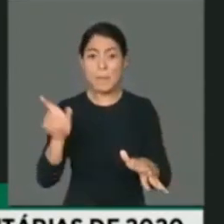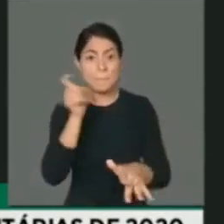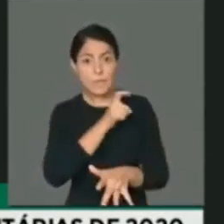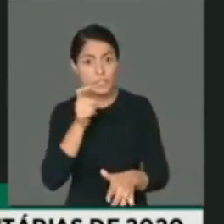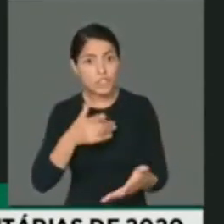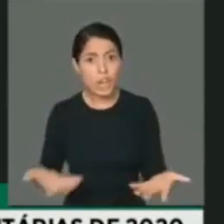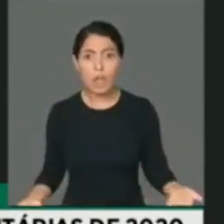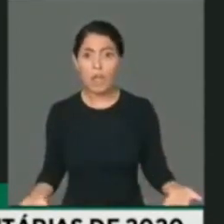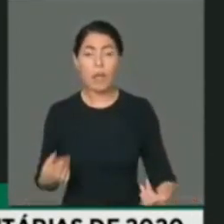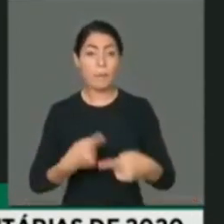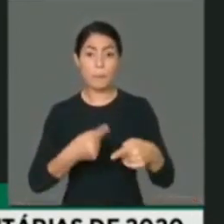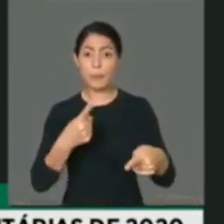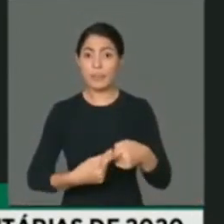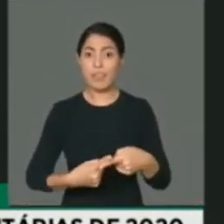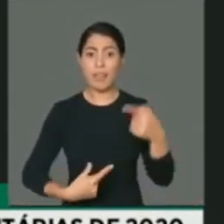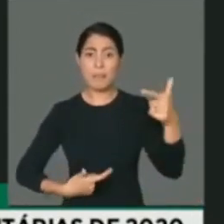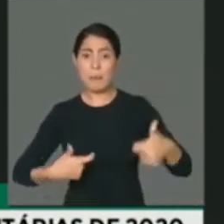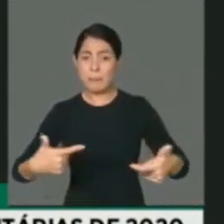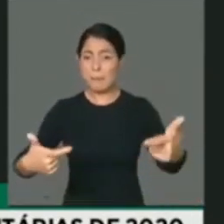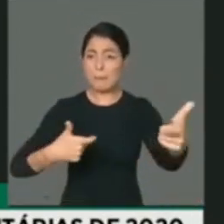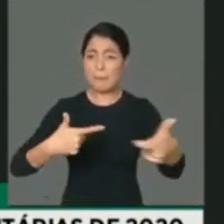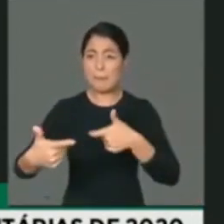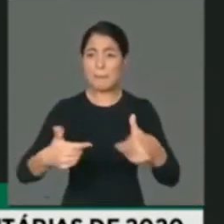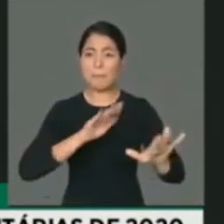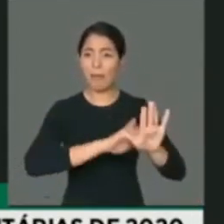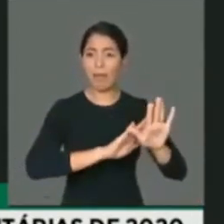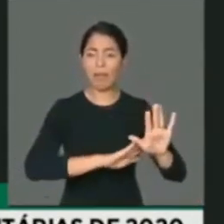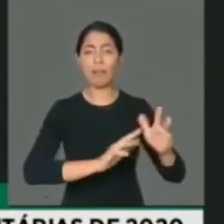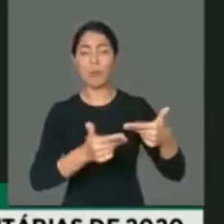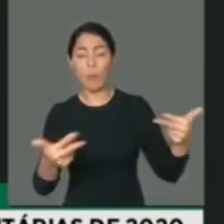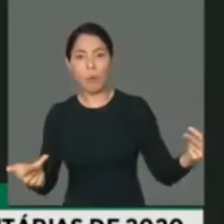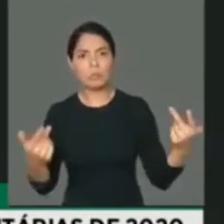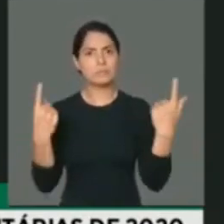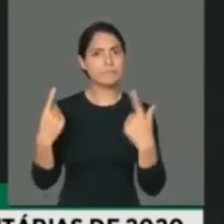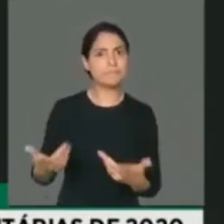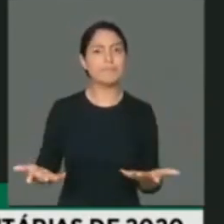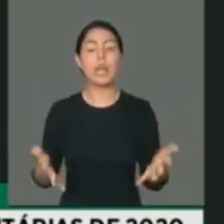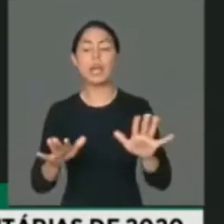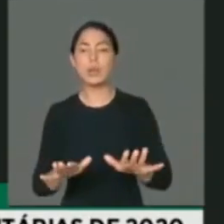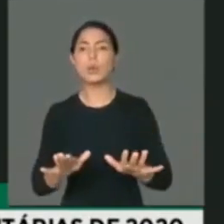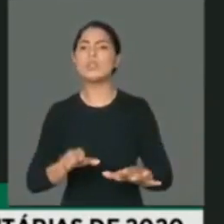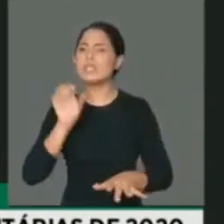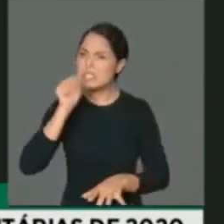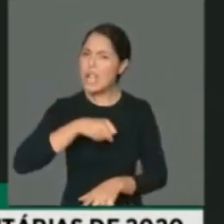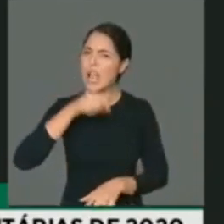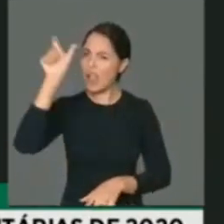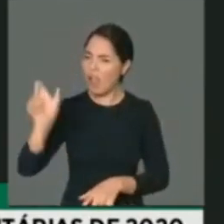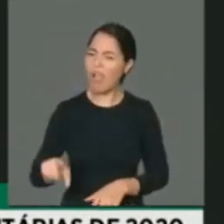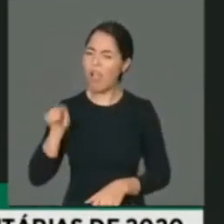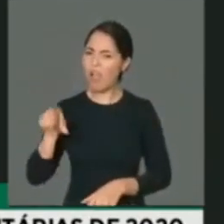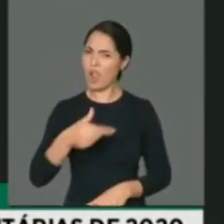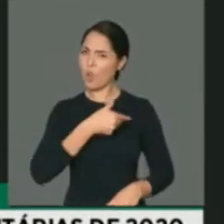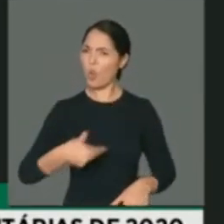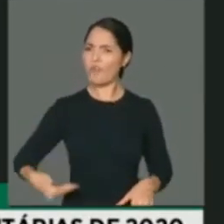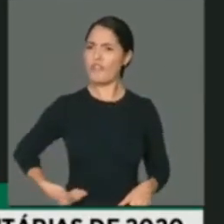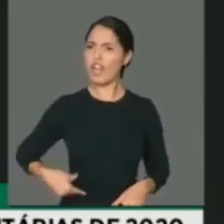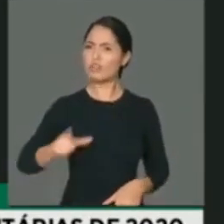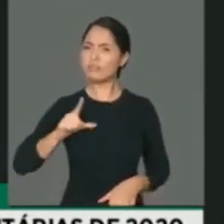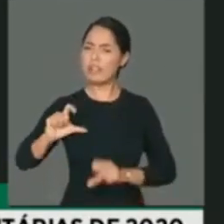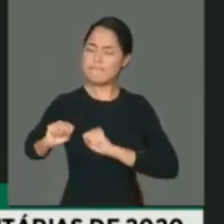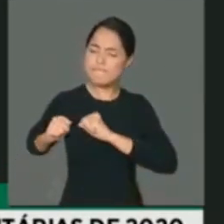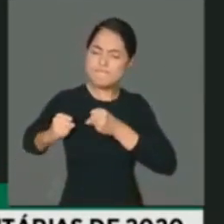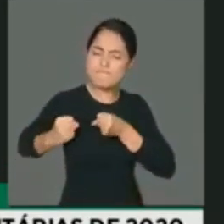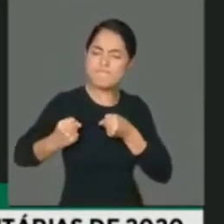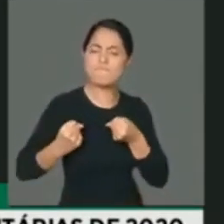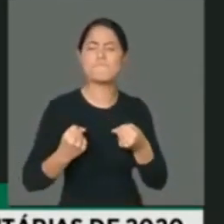guerra de narrativas que estão tentando emplacar. O governo tem se desdobrado, se empenhado muito para aprovar as medidas